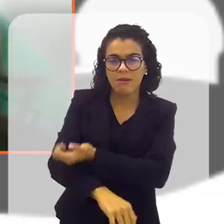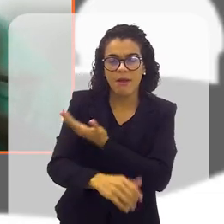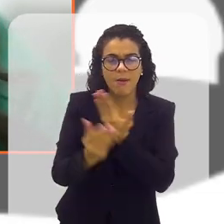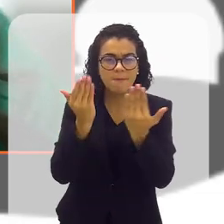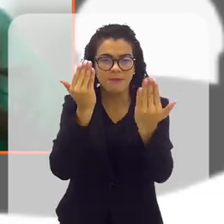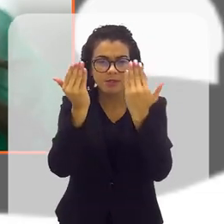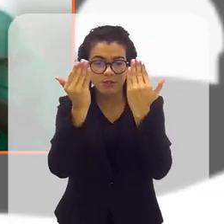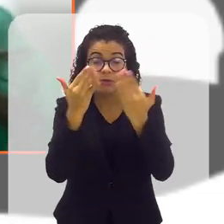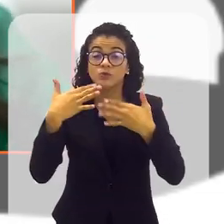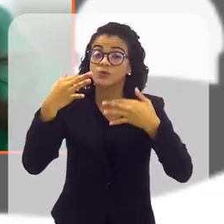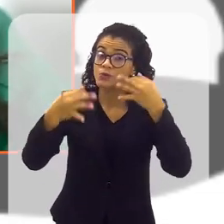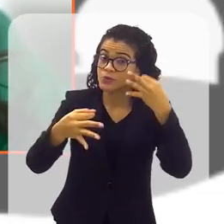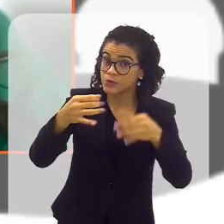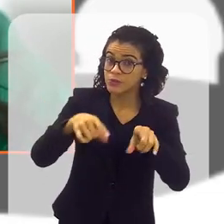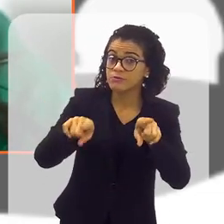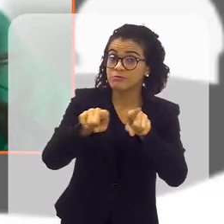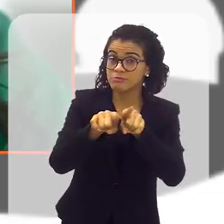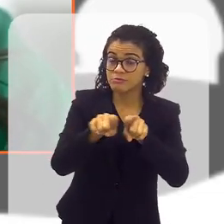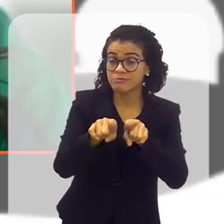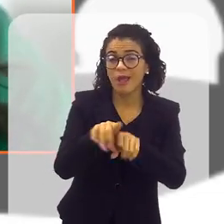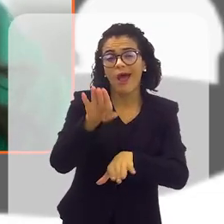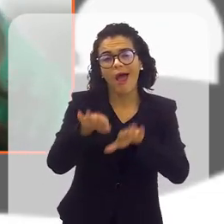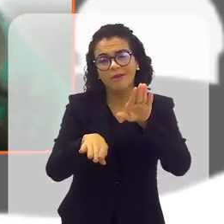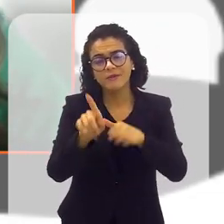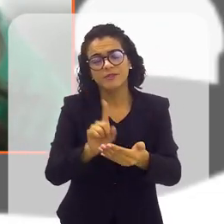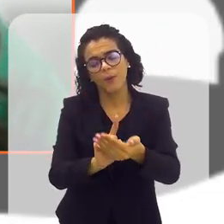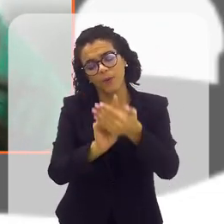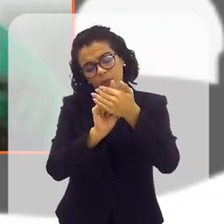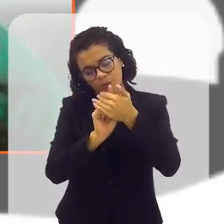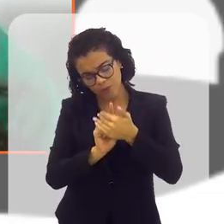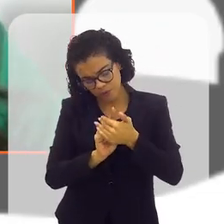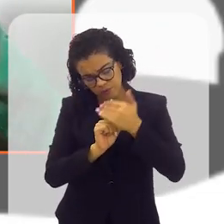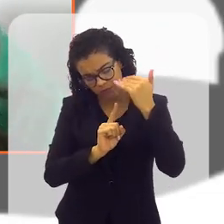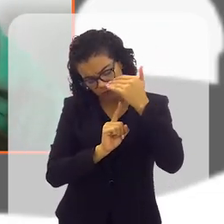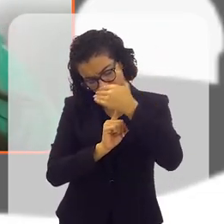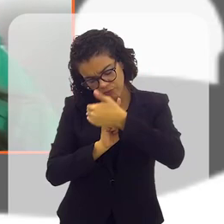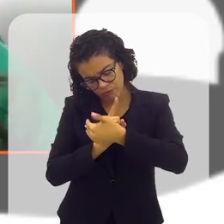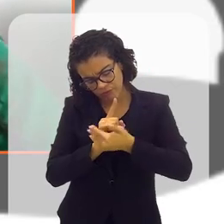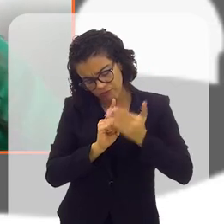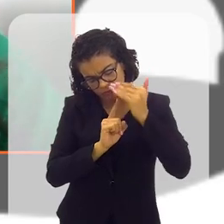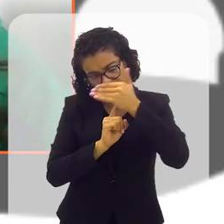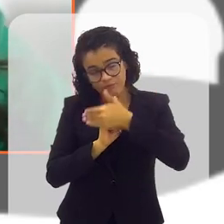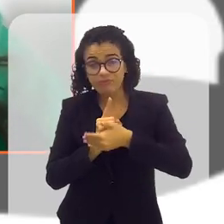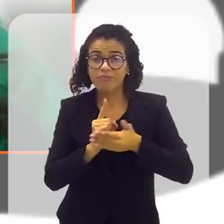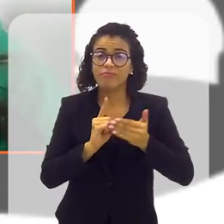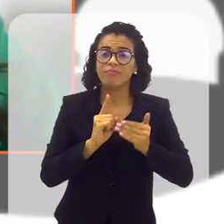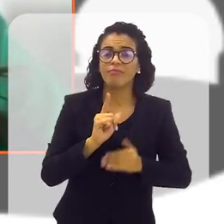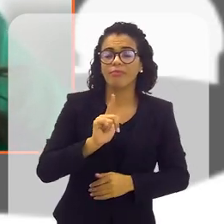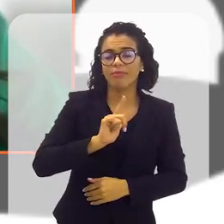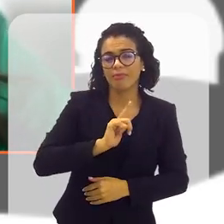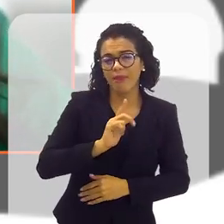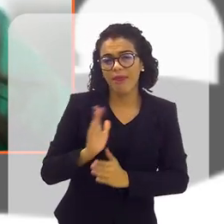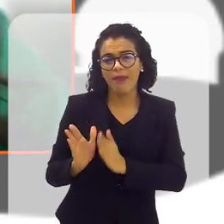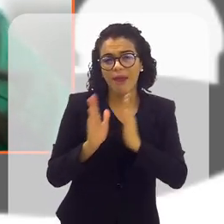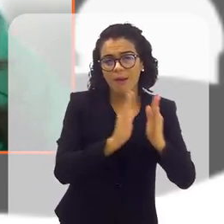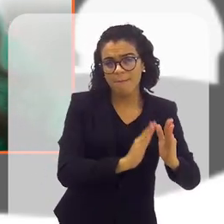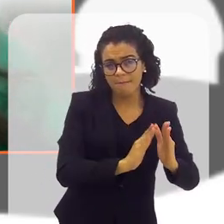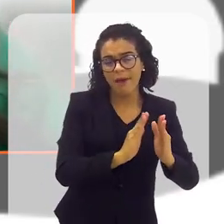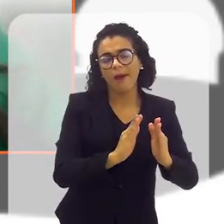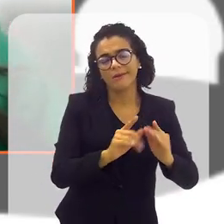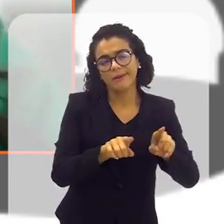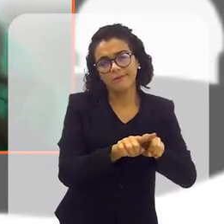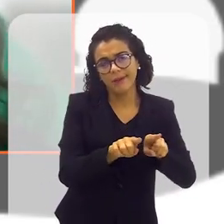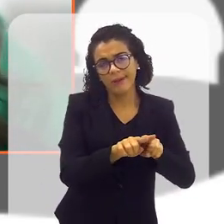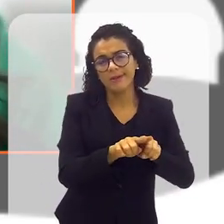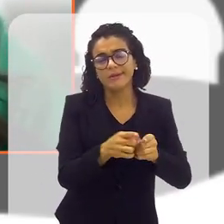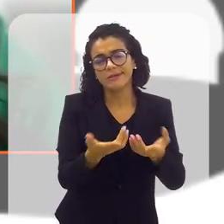psicológico, jurídico também. Às vezes são acolhidas, né? Tem ali a parte hospedeira também que eles fazem. Então, é lindo